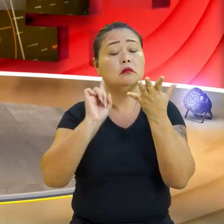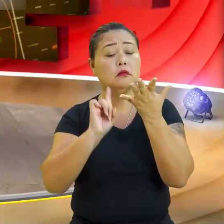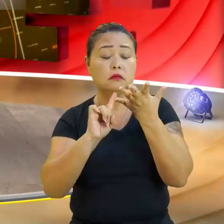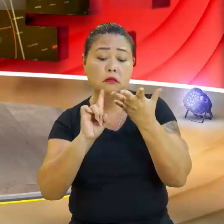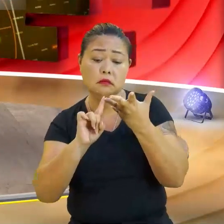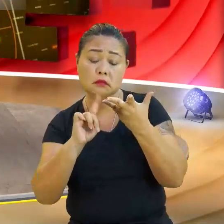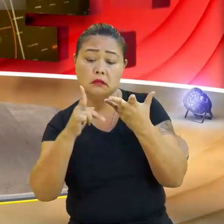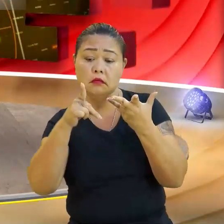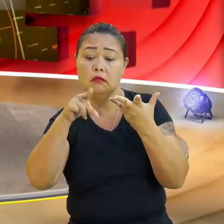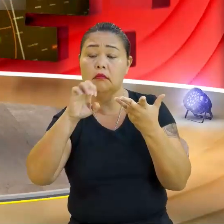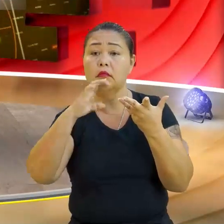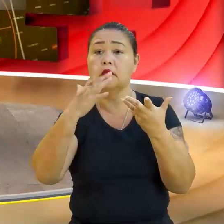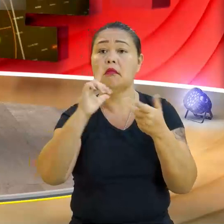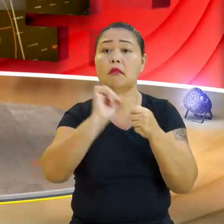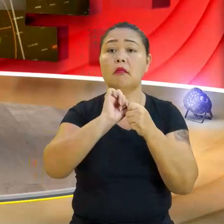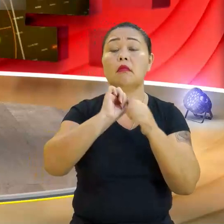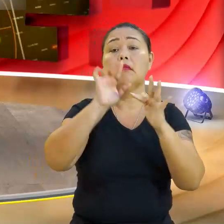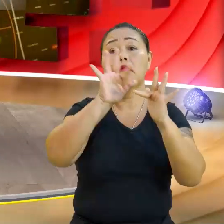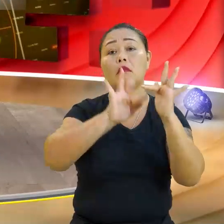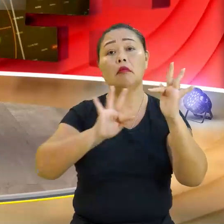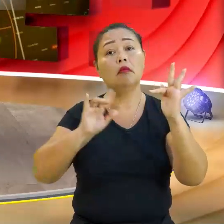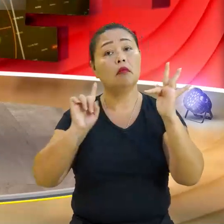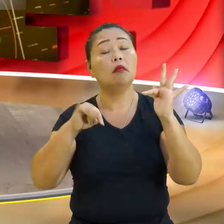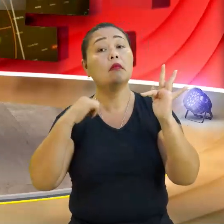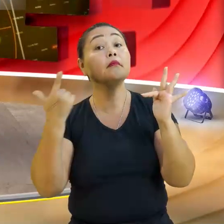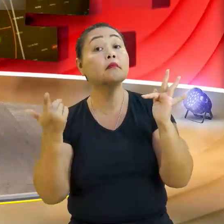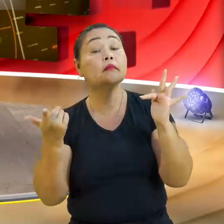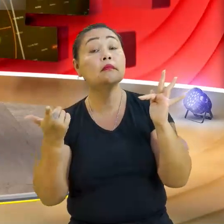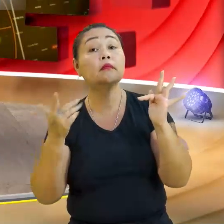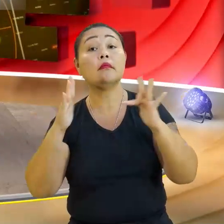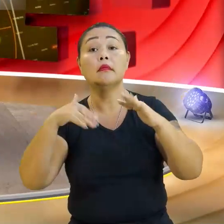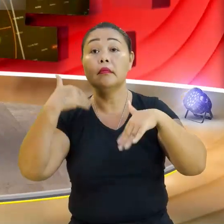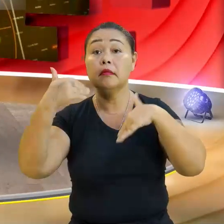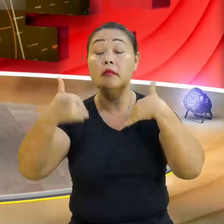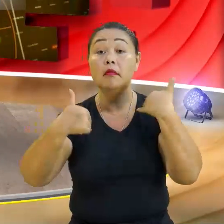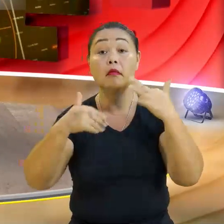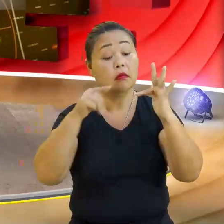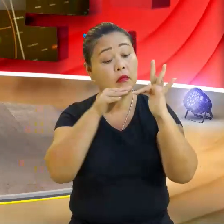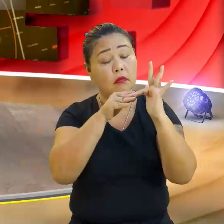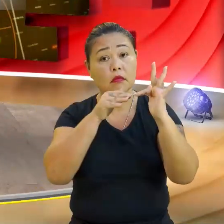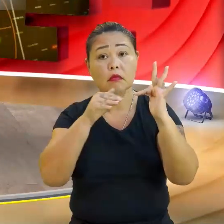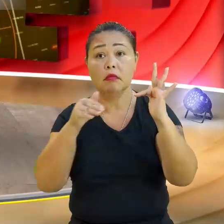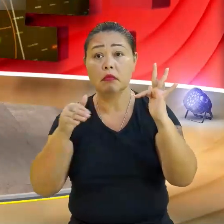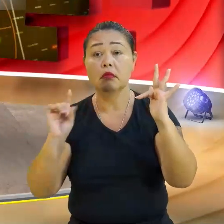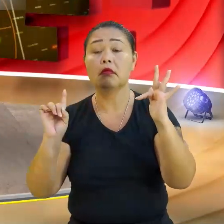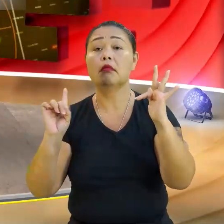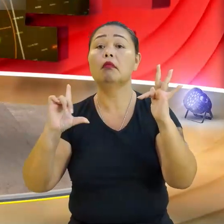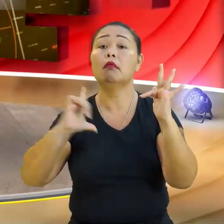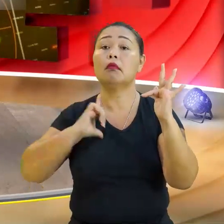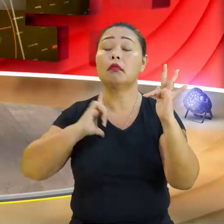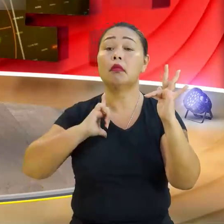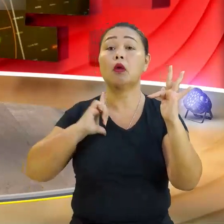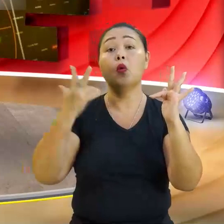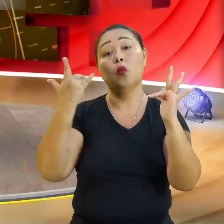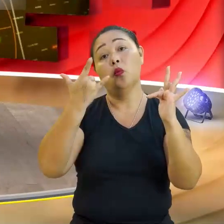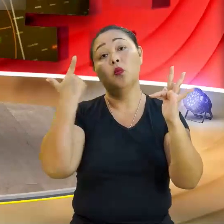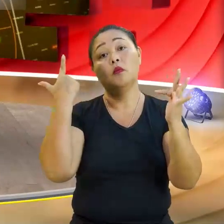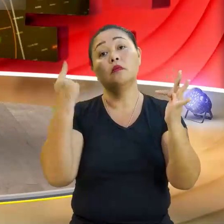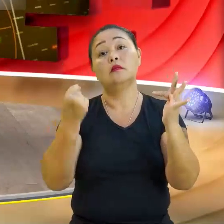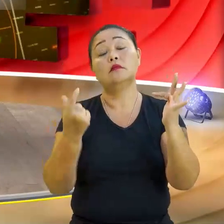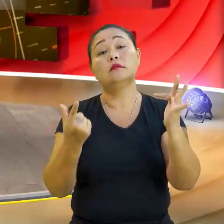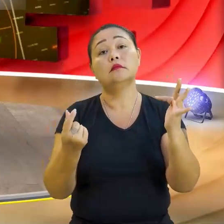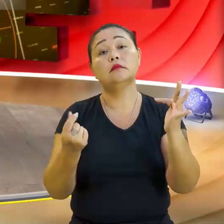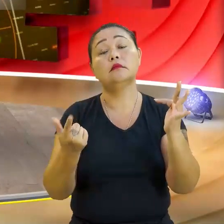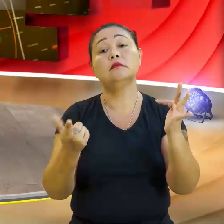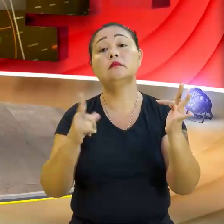segundo a função horária. Pã, a partir de que ponto essa indústria vai ter lucro? Eu vou achar